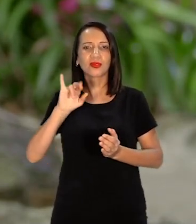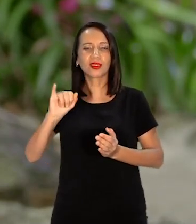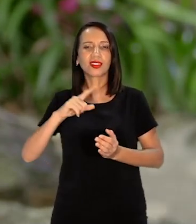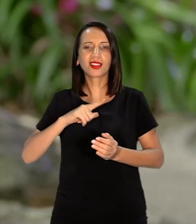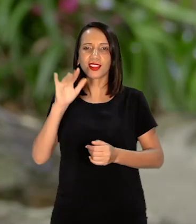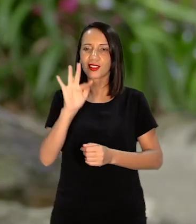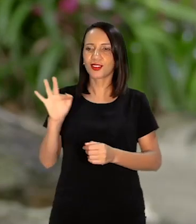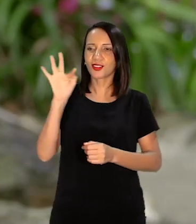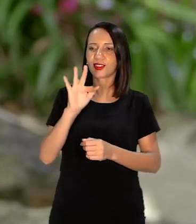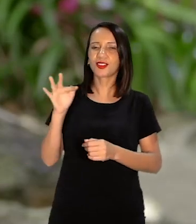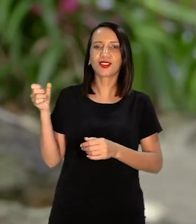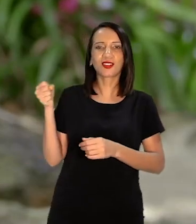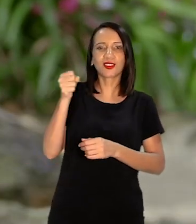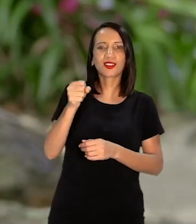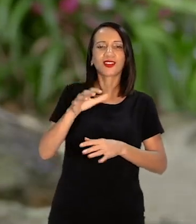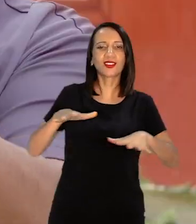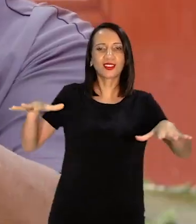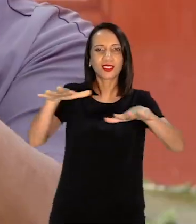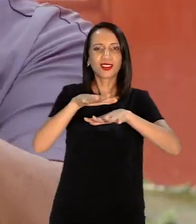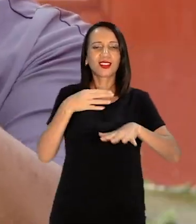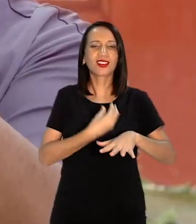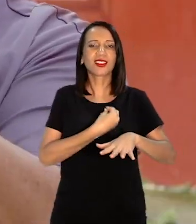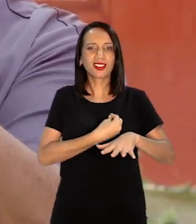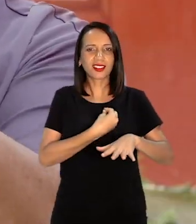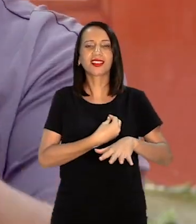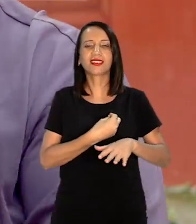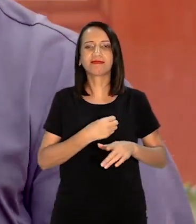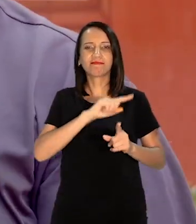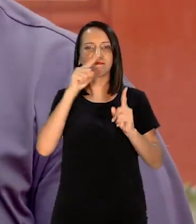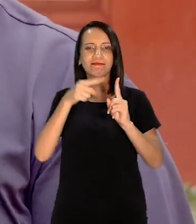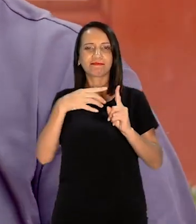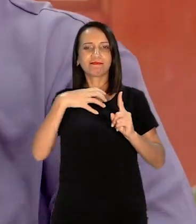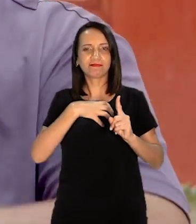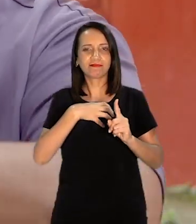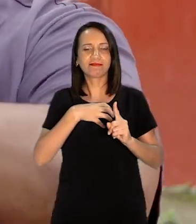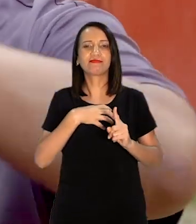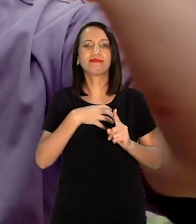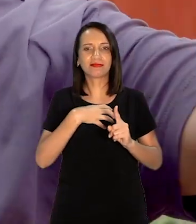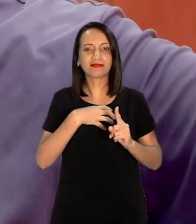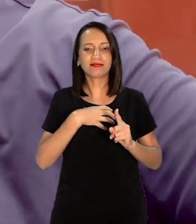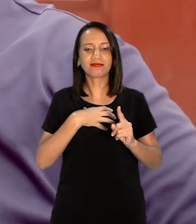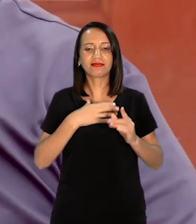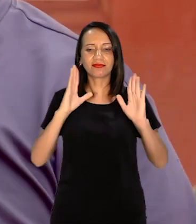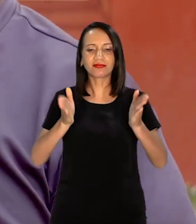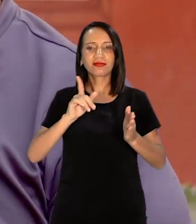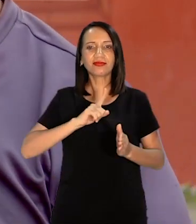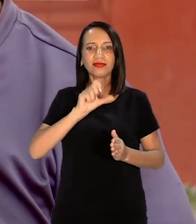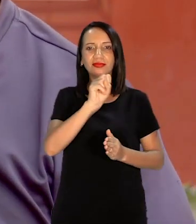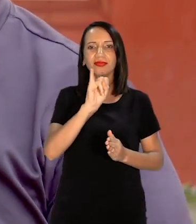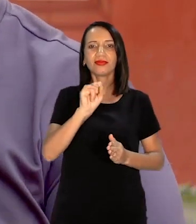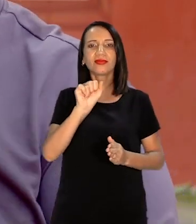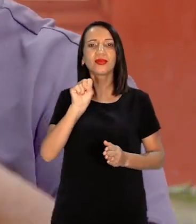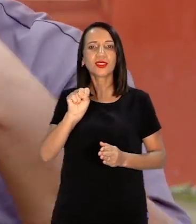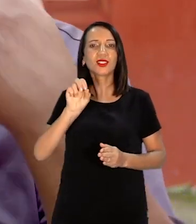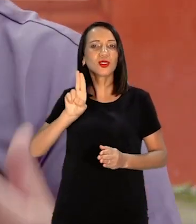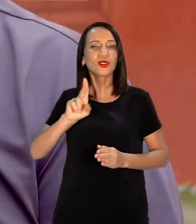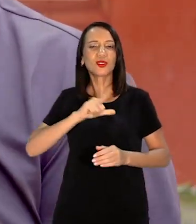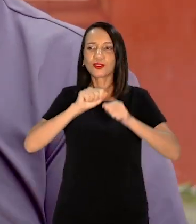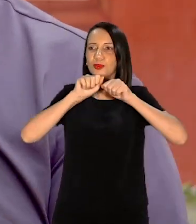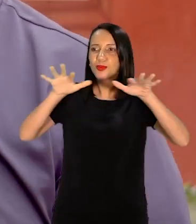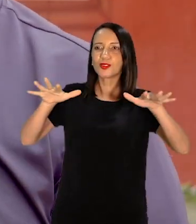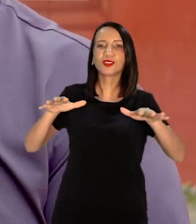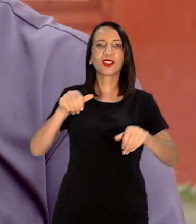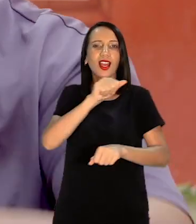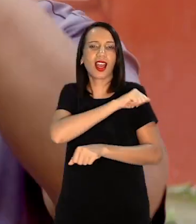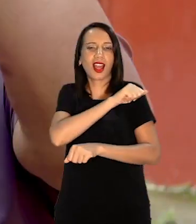universidade foi inserida também com esse sentido, né? A criação do Sisu foi fundamental Professor Ormelas Eu tenho aluno hoje